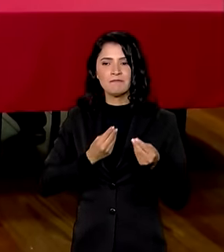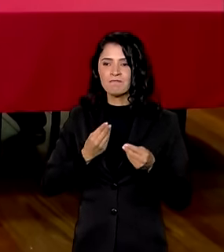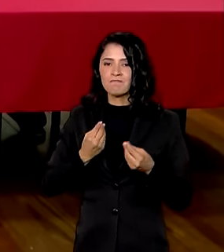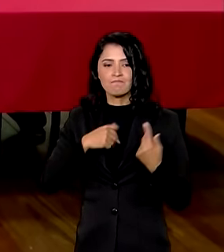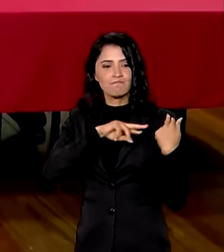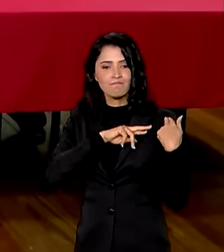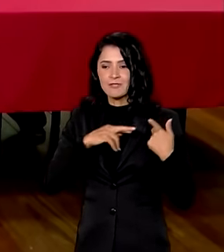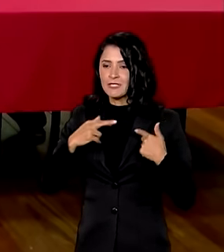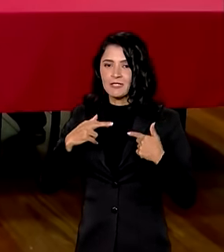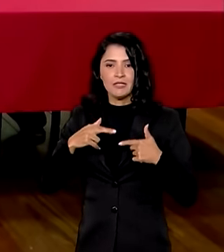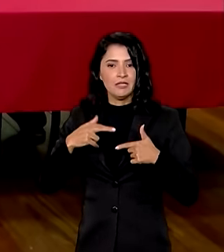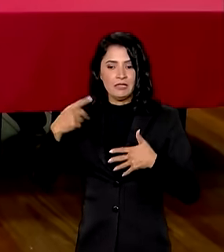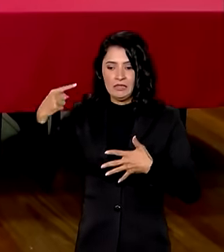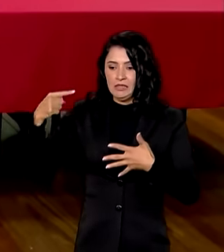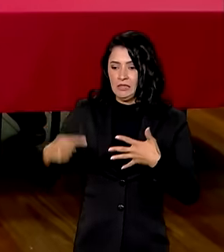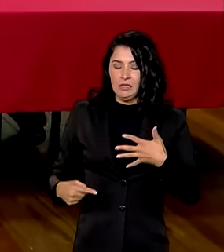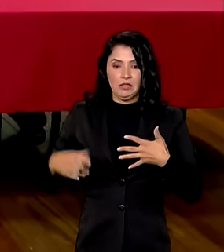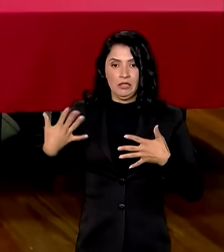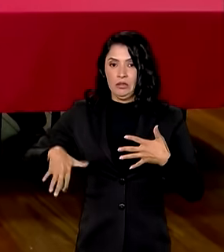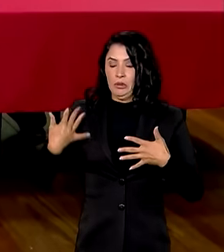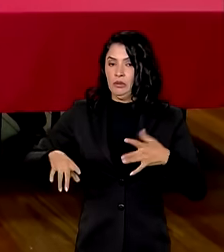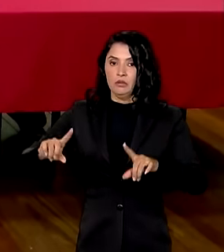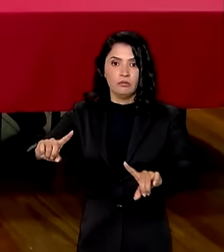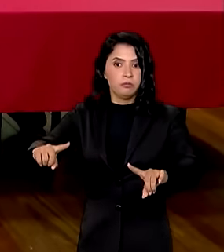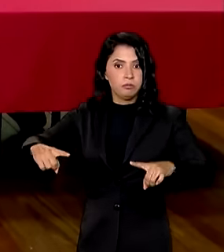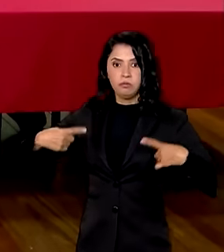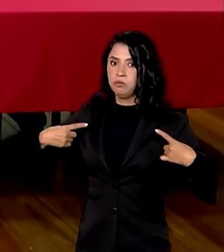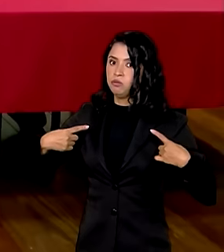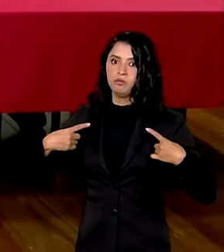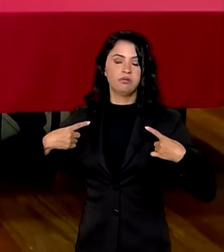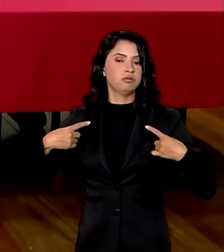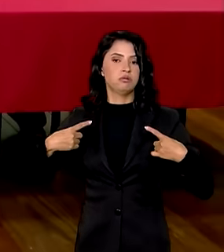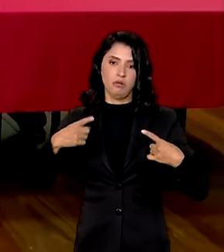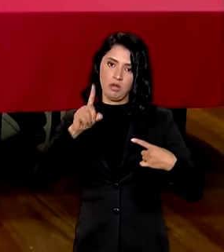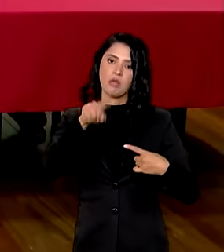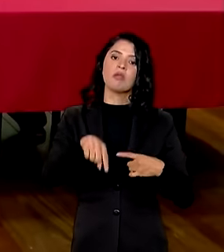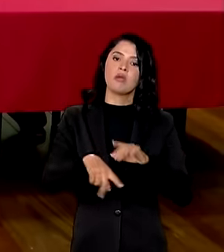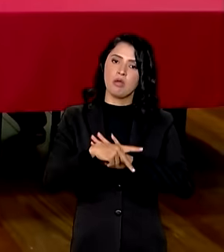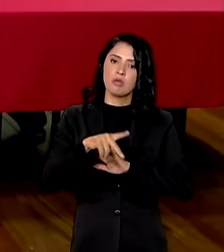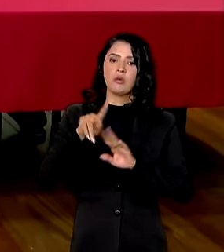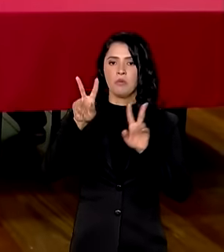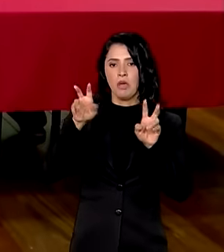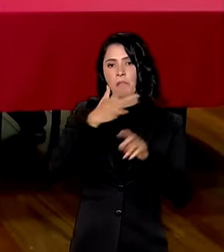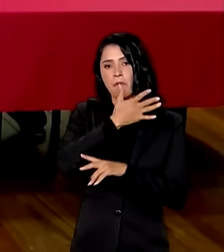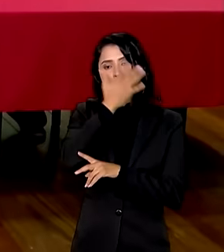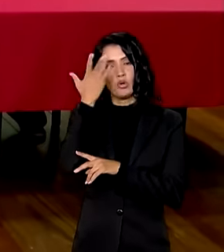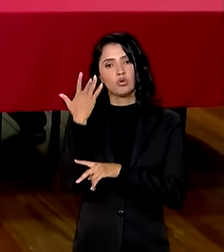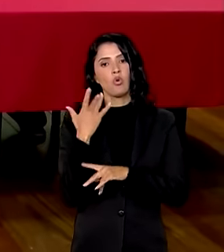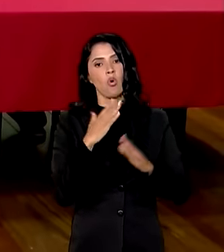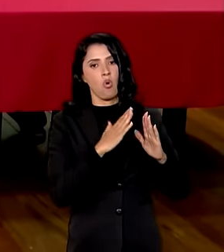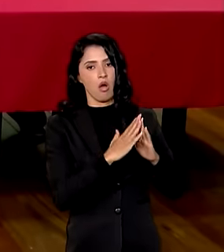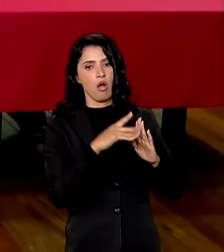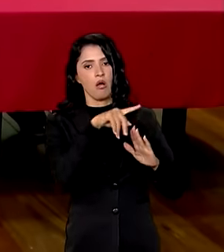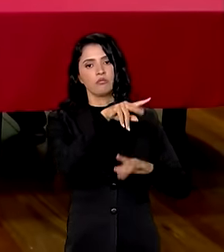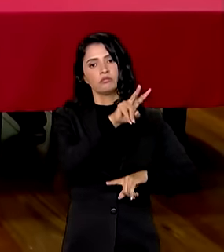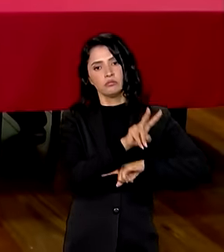enorme e complexo desafio que se trata da questão das pessoas que estão nos abrigos.